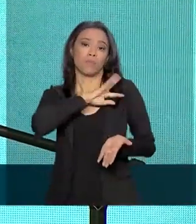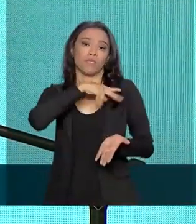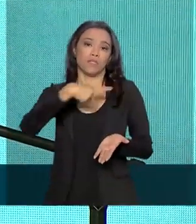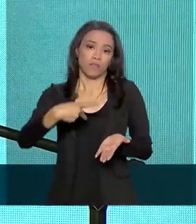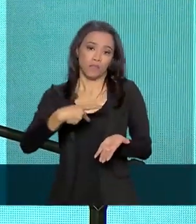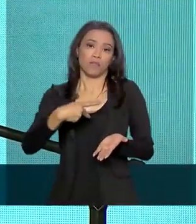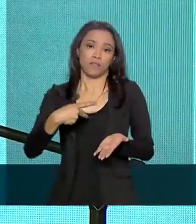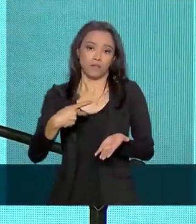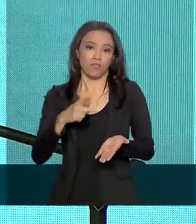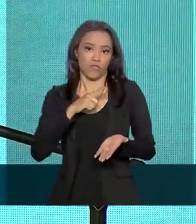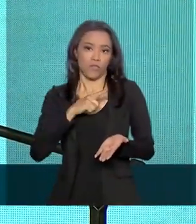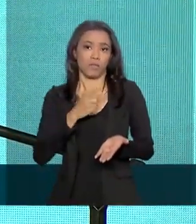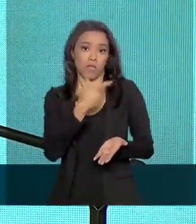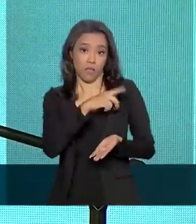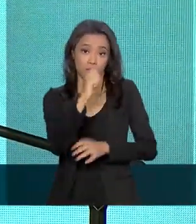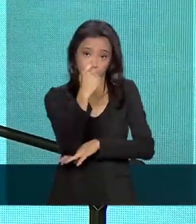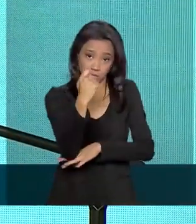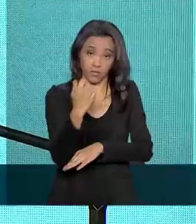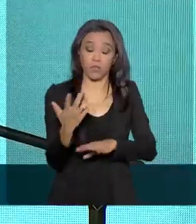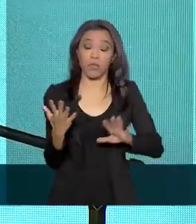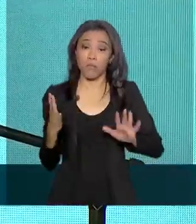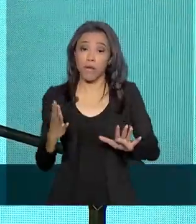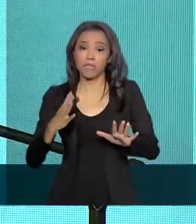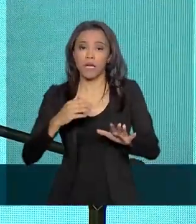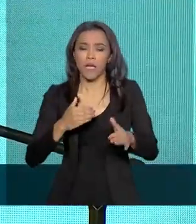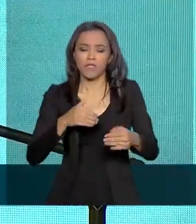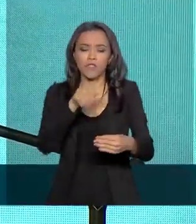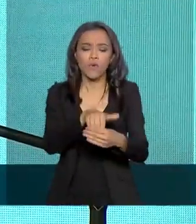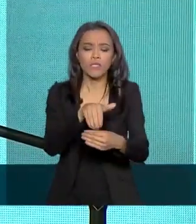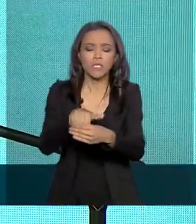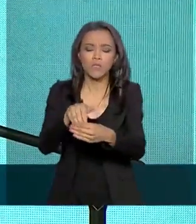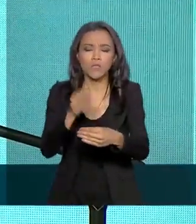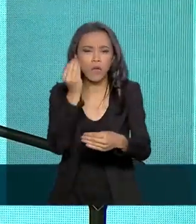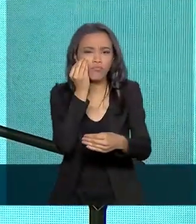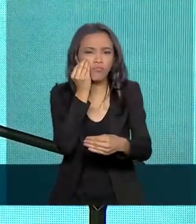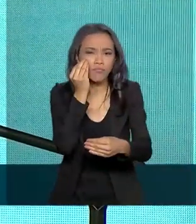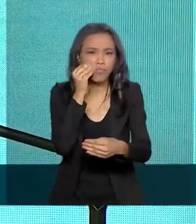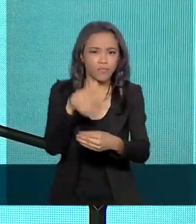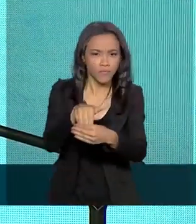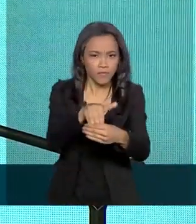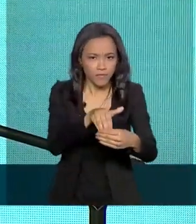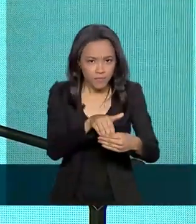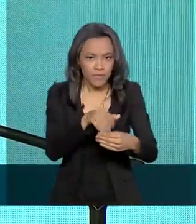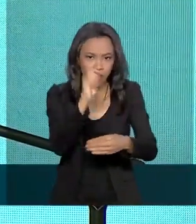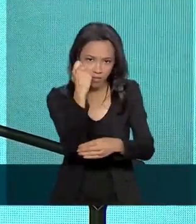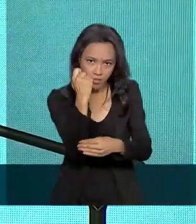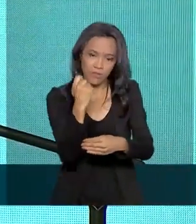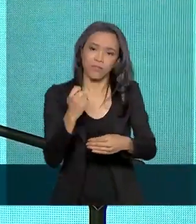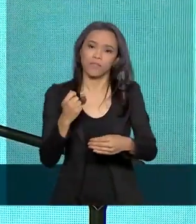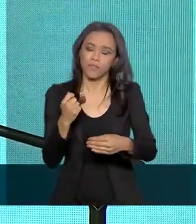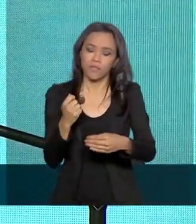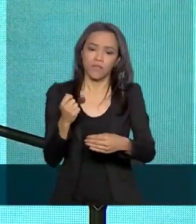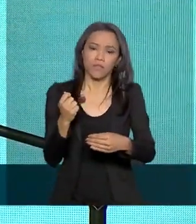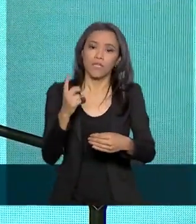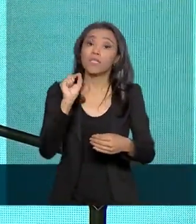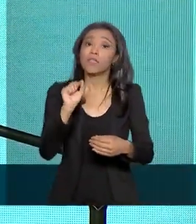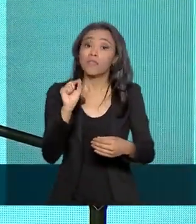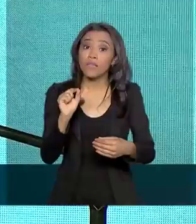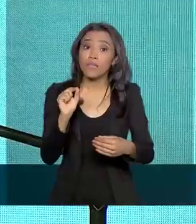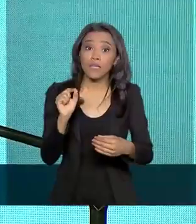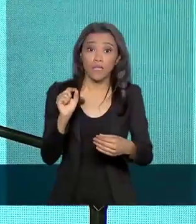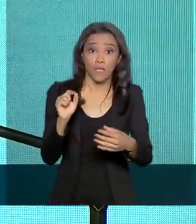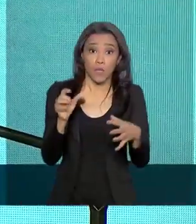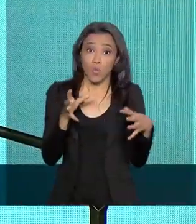tivemos. Mas só o fato das primárias ter dado uma margem bastante grande para a